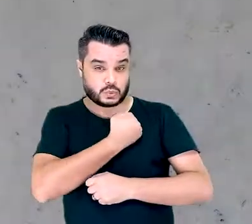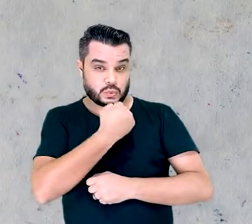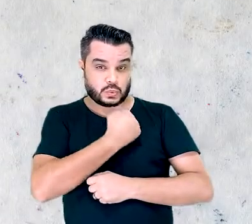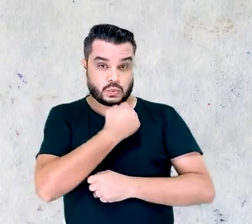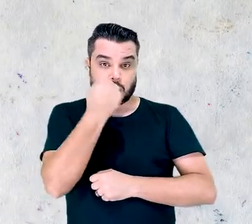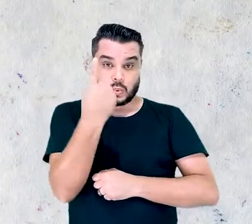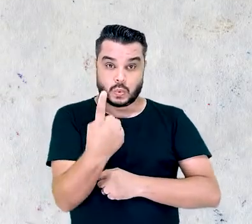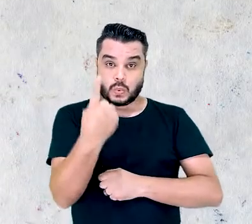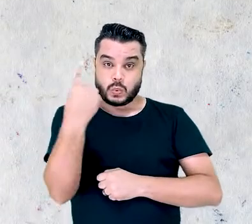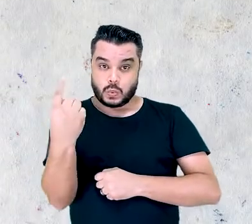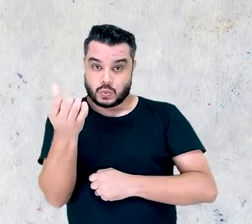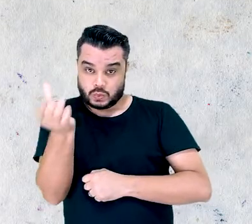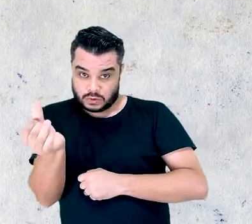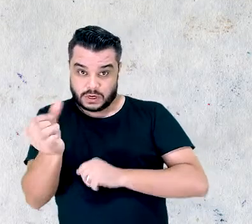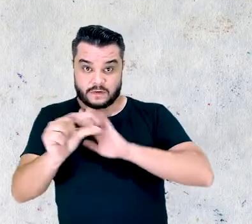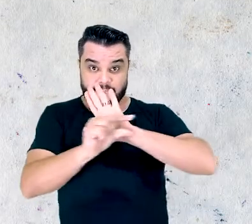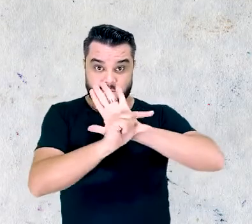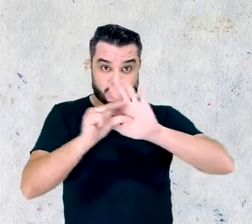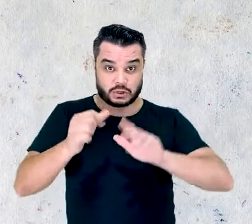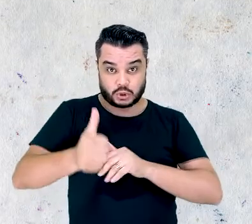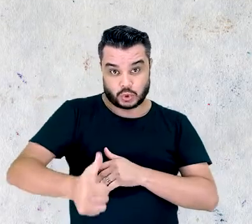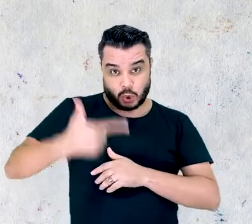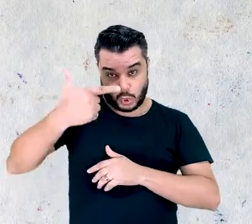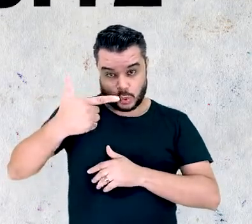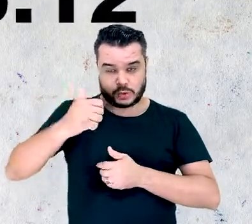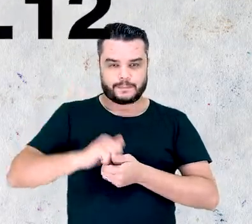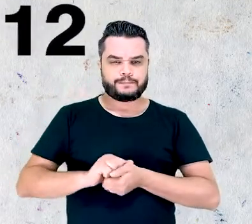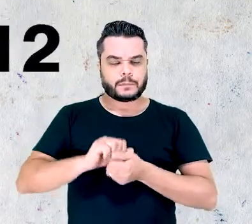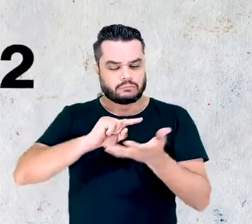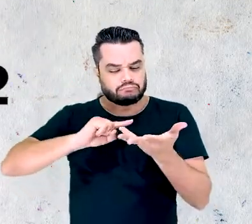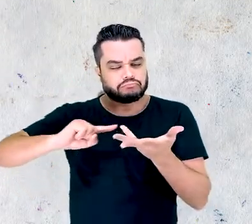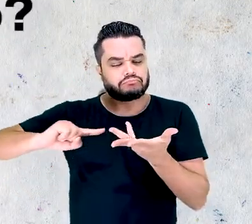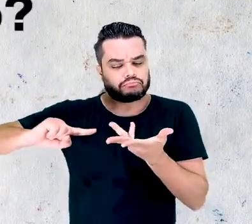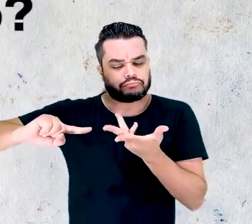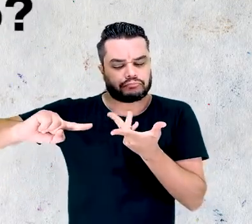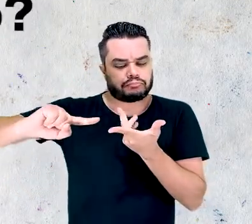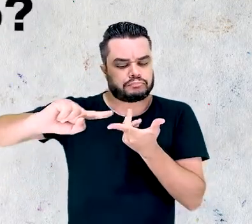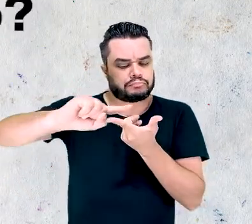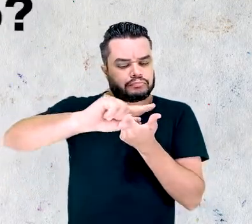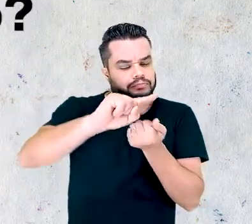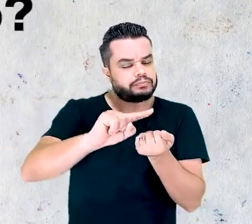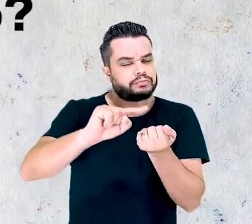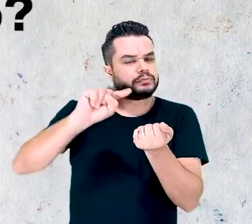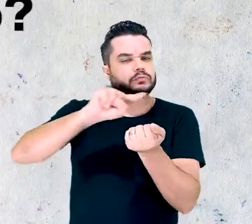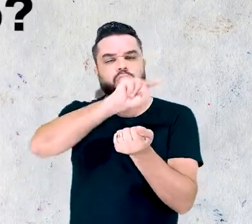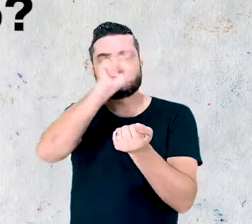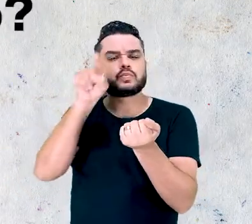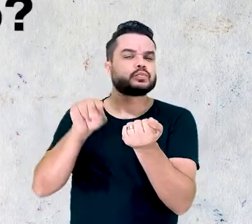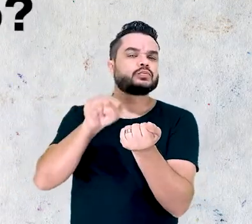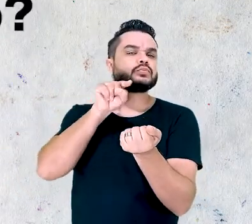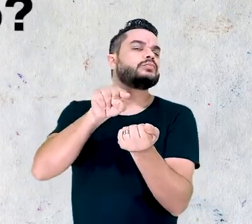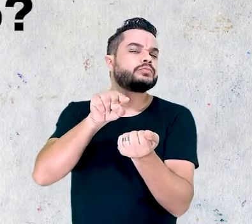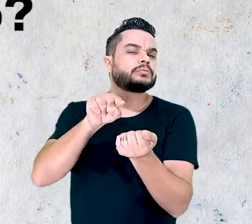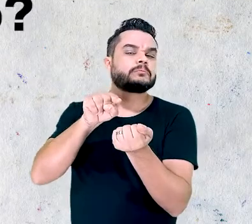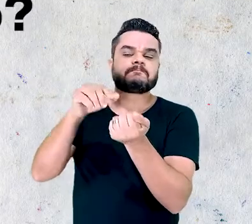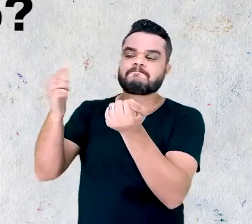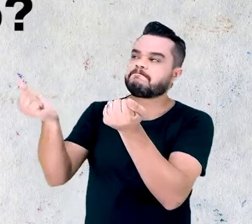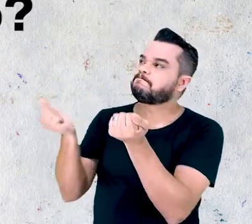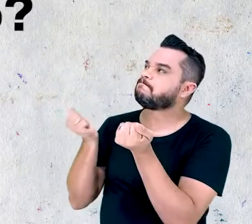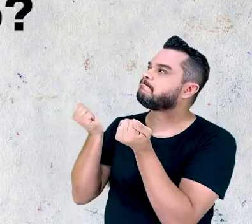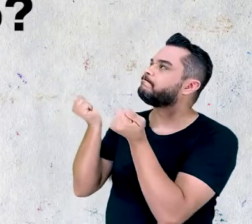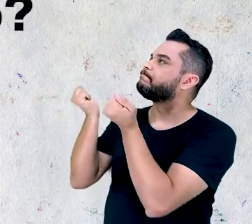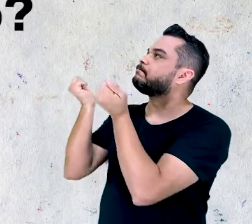palavra do Senhor, Salmos 116, no verso 12, que darei ao Senhor por